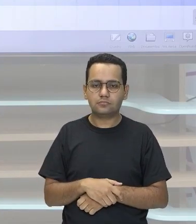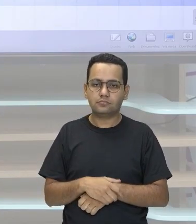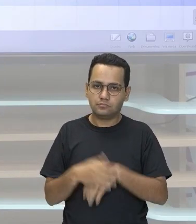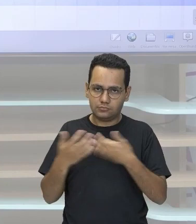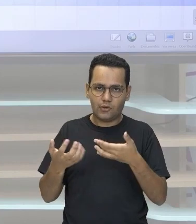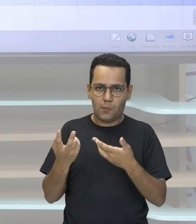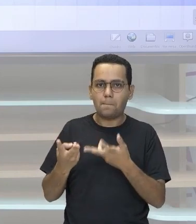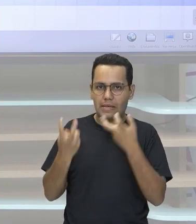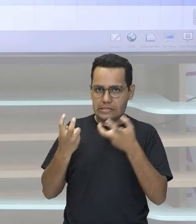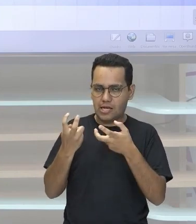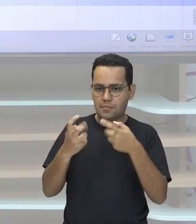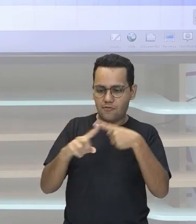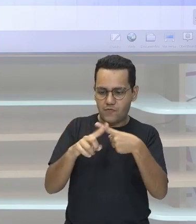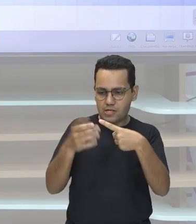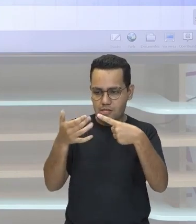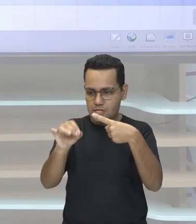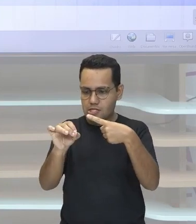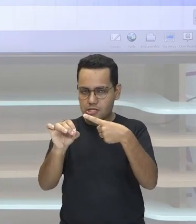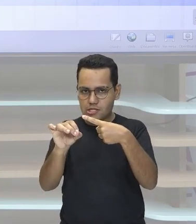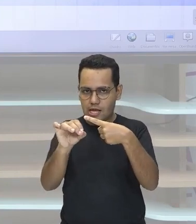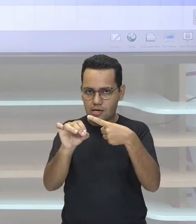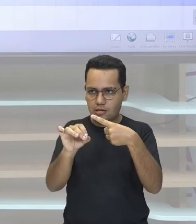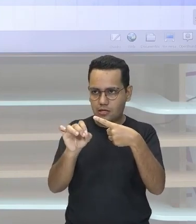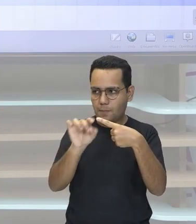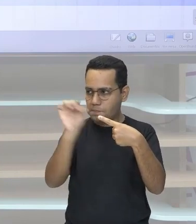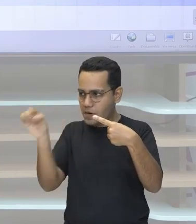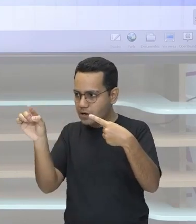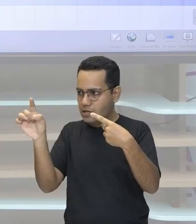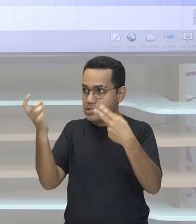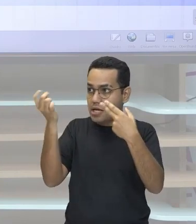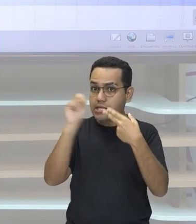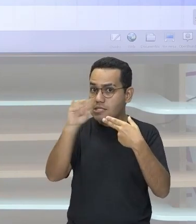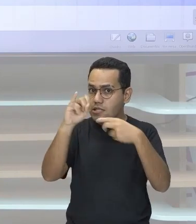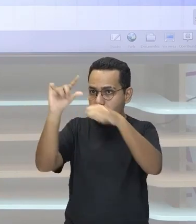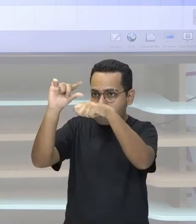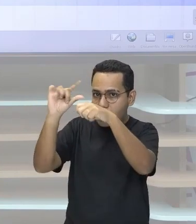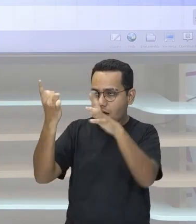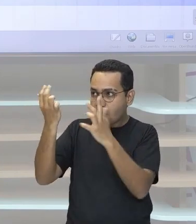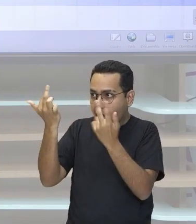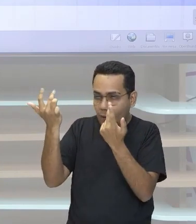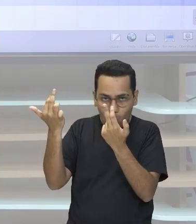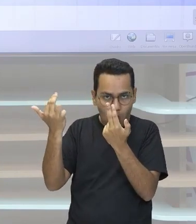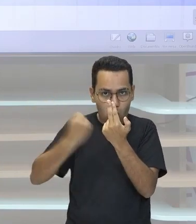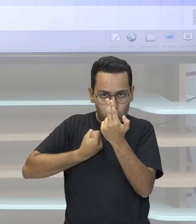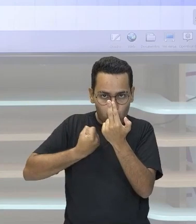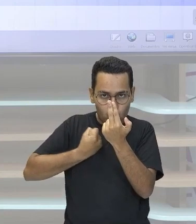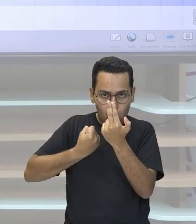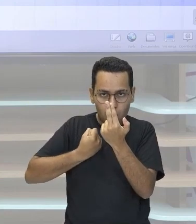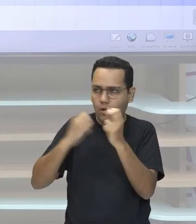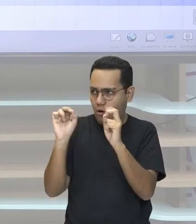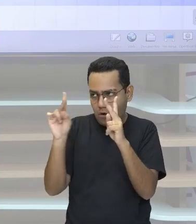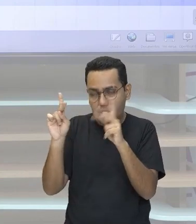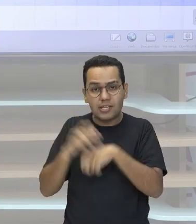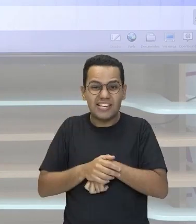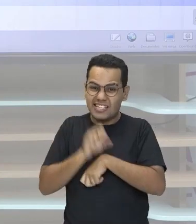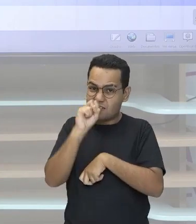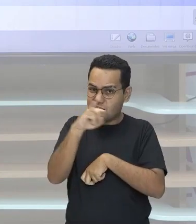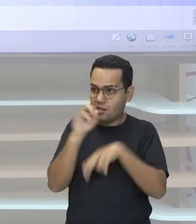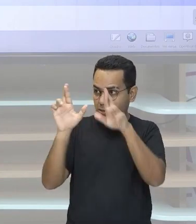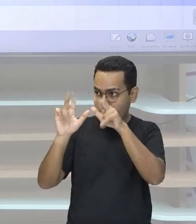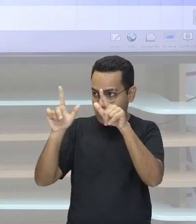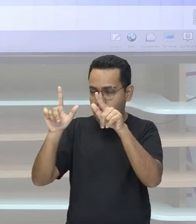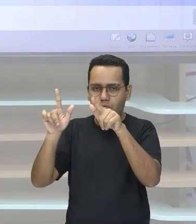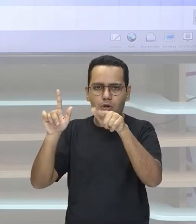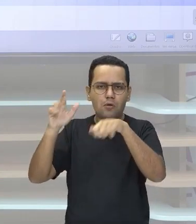base 10 Estão iguais Se estiverem iguais Ok Se não Você